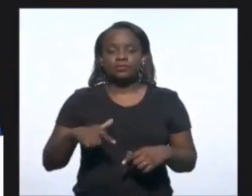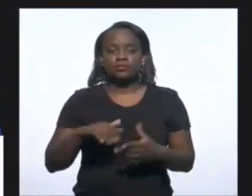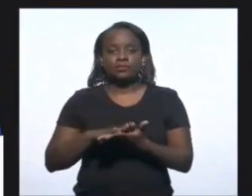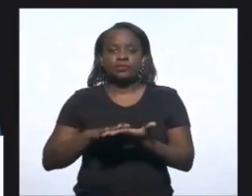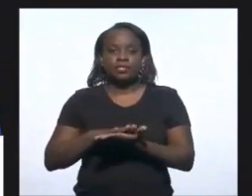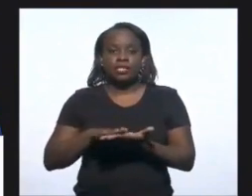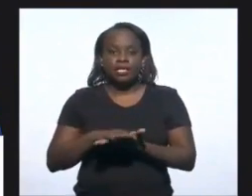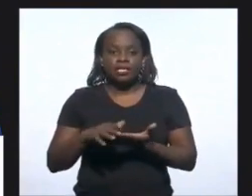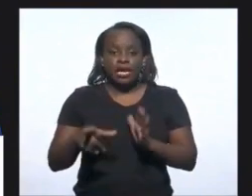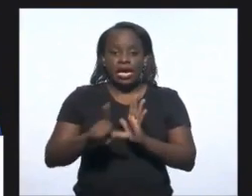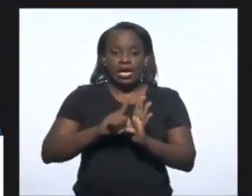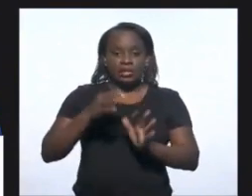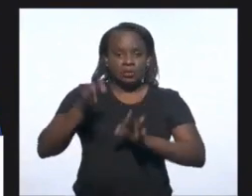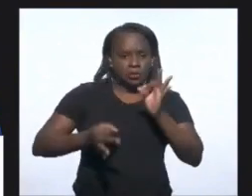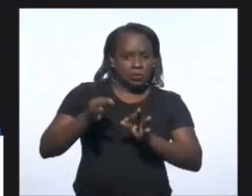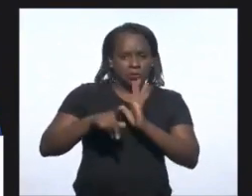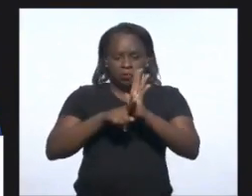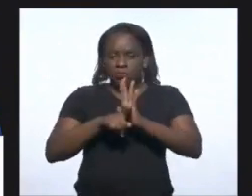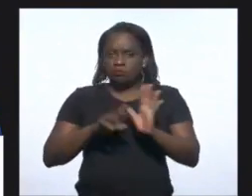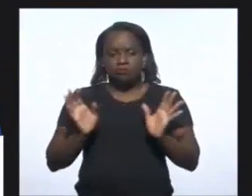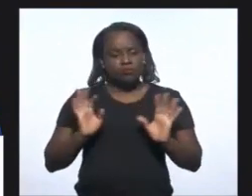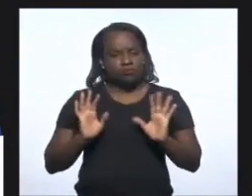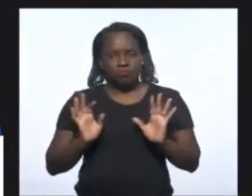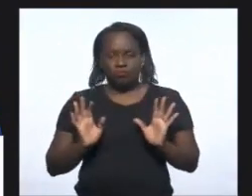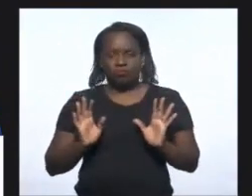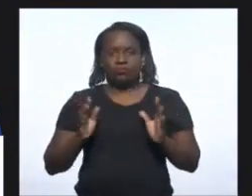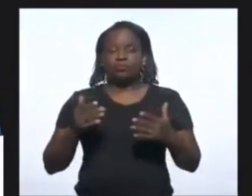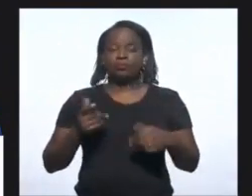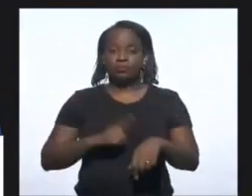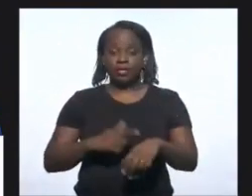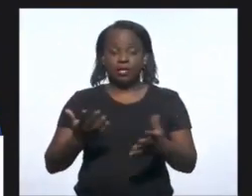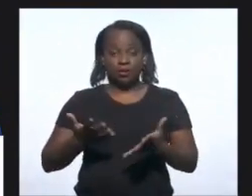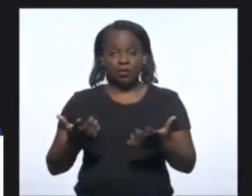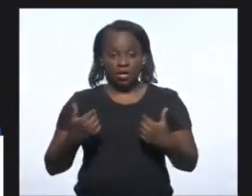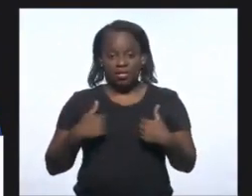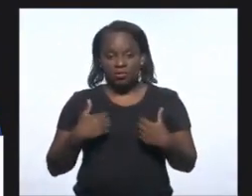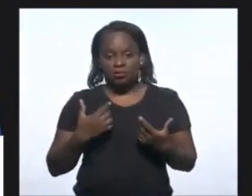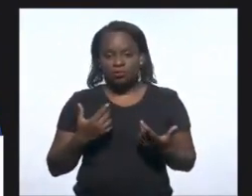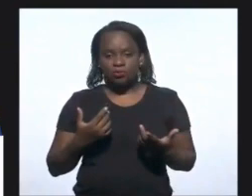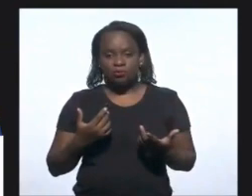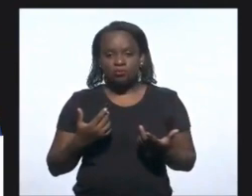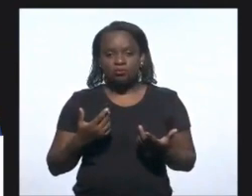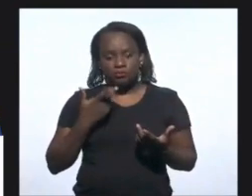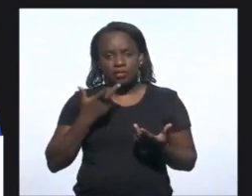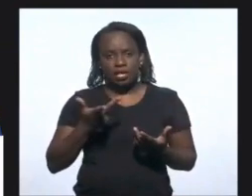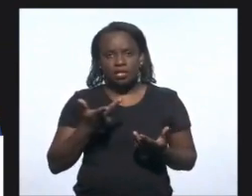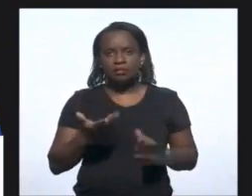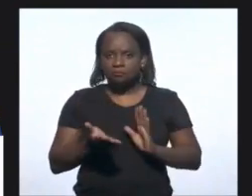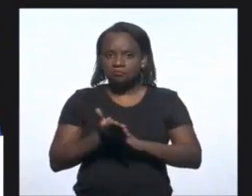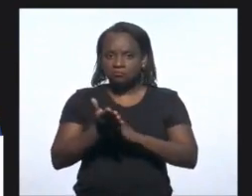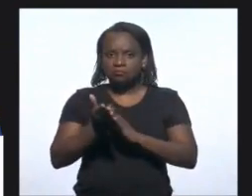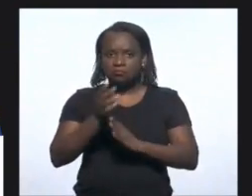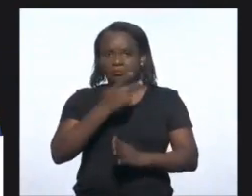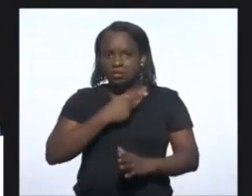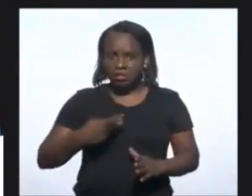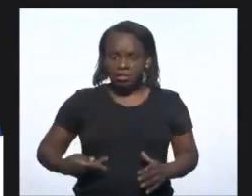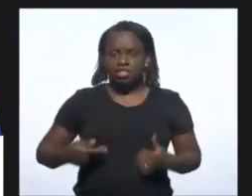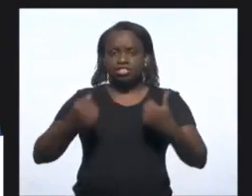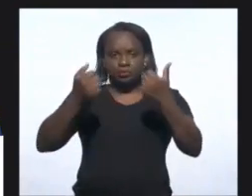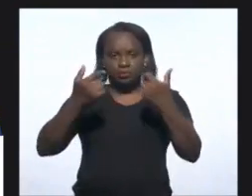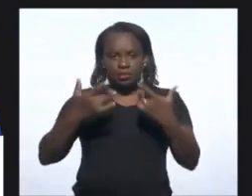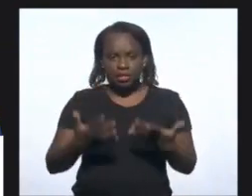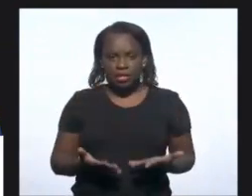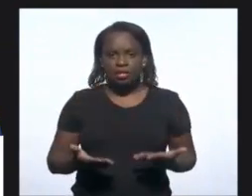pré-julgamento nesse momento, é um momento, eu até louvo a decisão do presidente de dividir